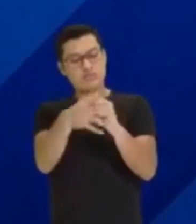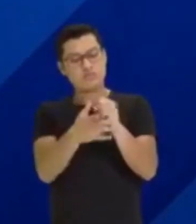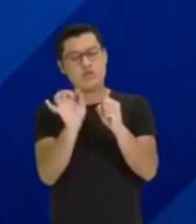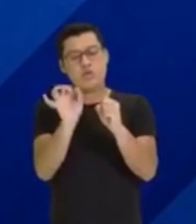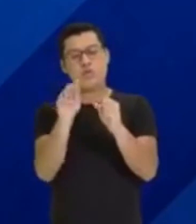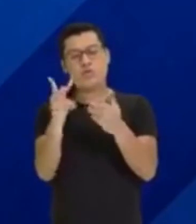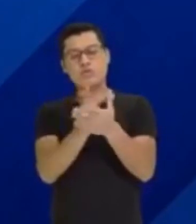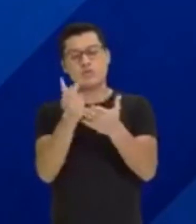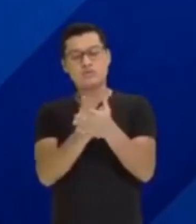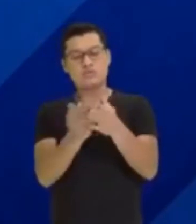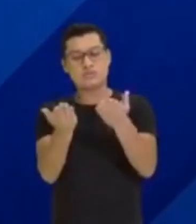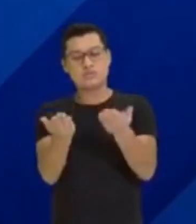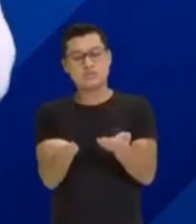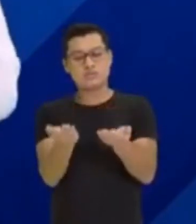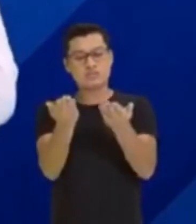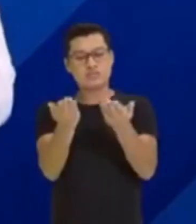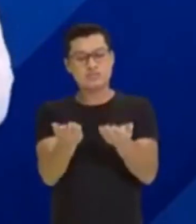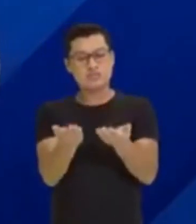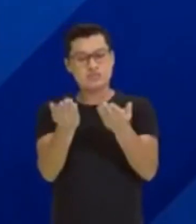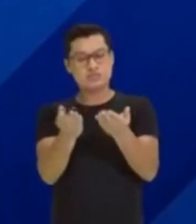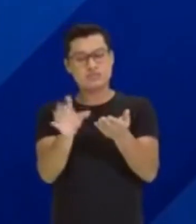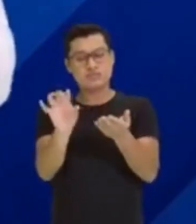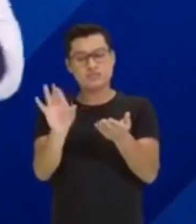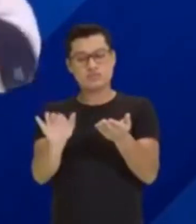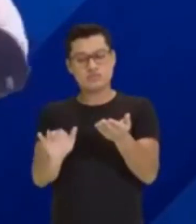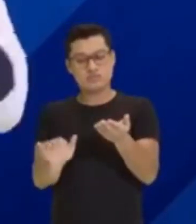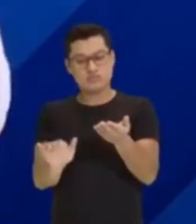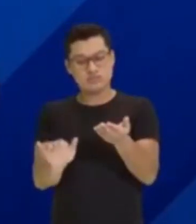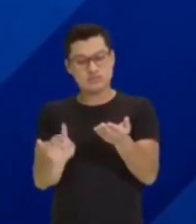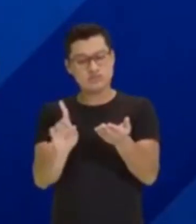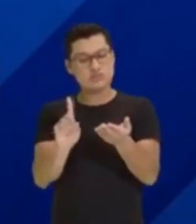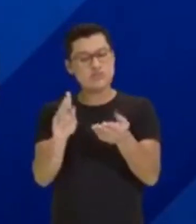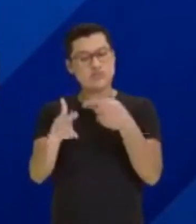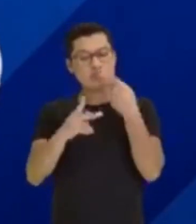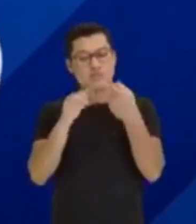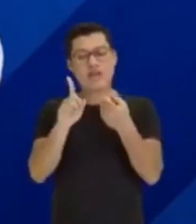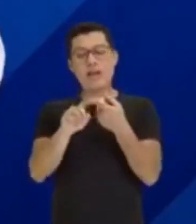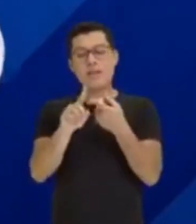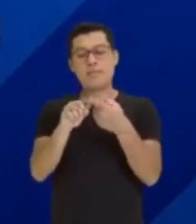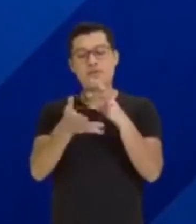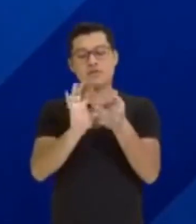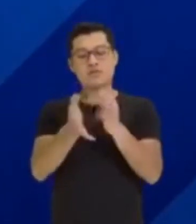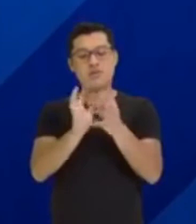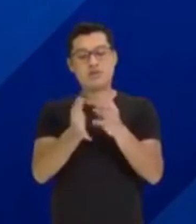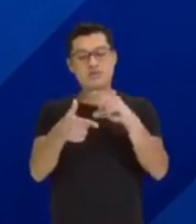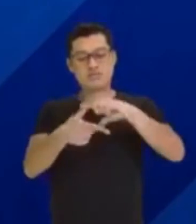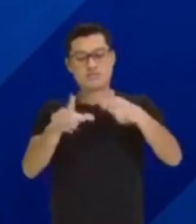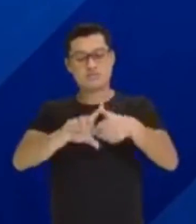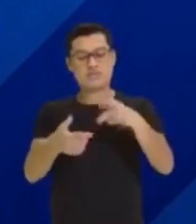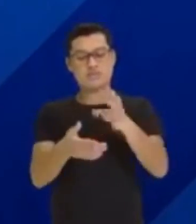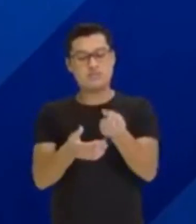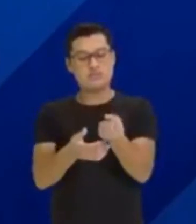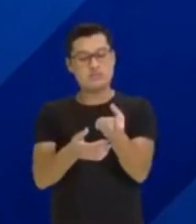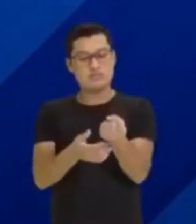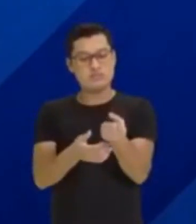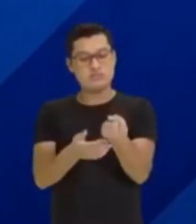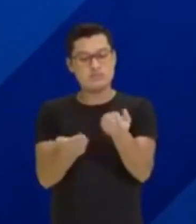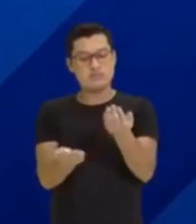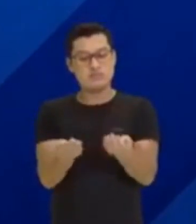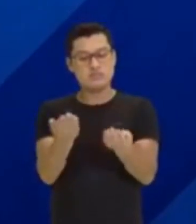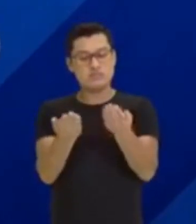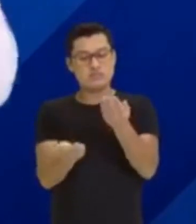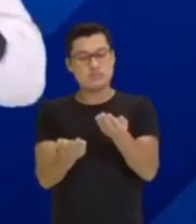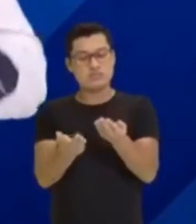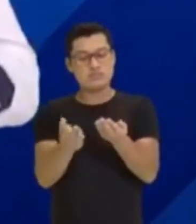acontece com a massa dela? Eu sei que vai dizer que a massa diminui. Não. Eu estou falando da mesma bola. A massa continua a mesma. O que